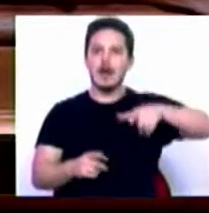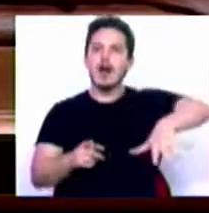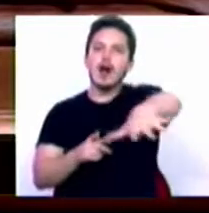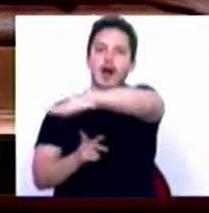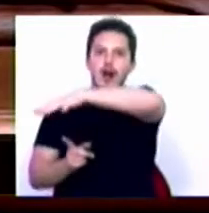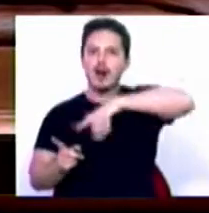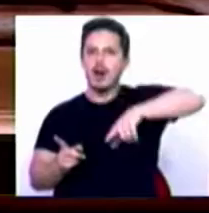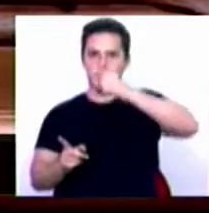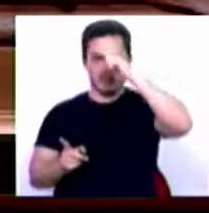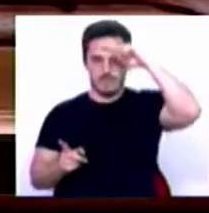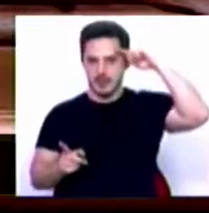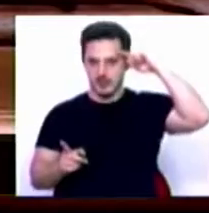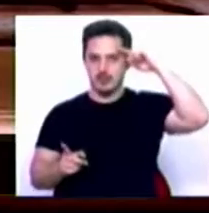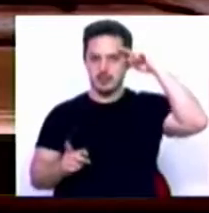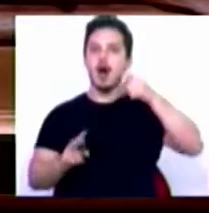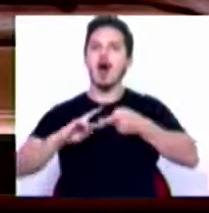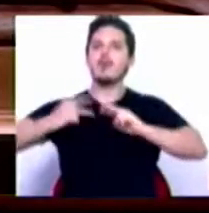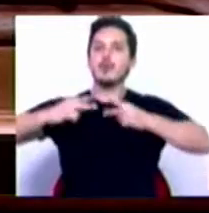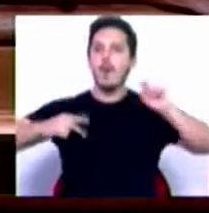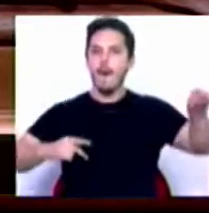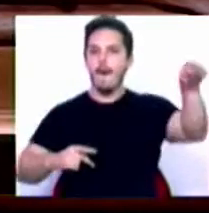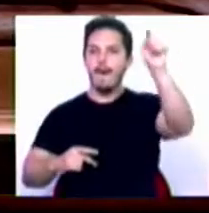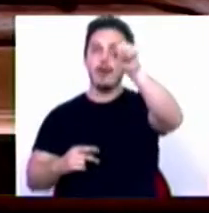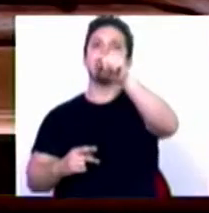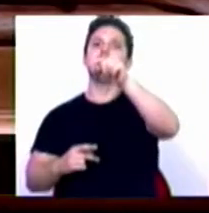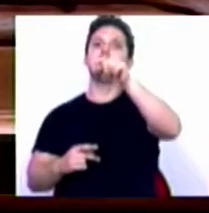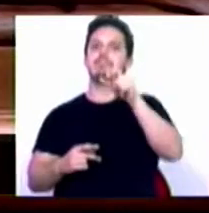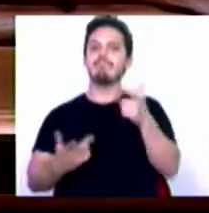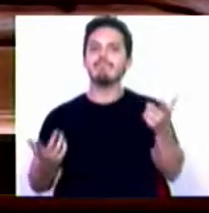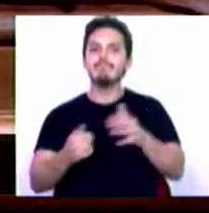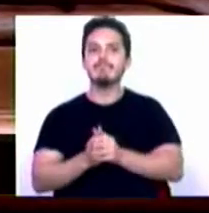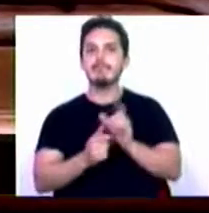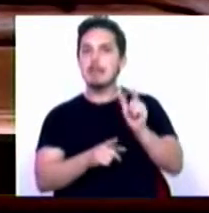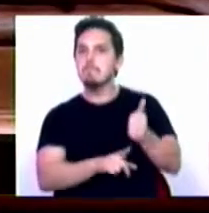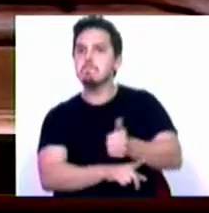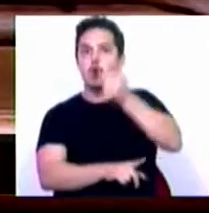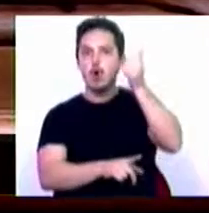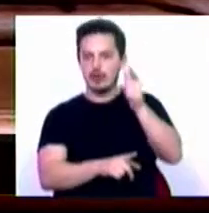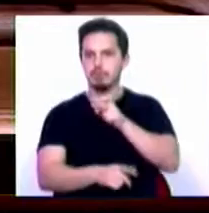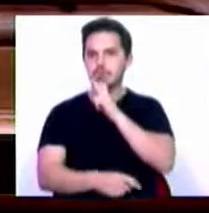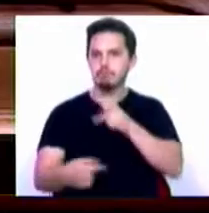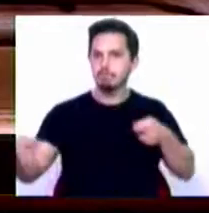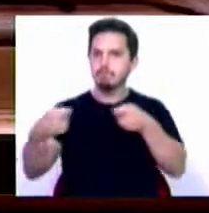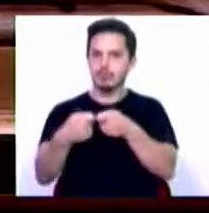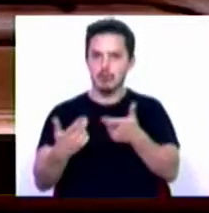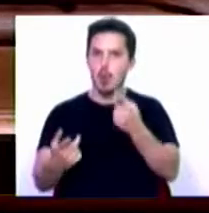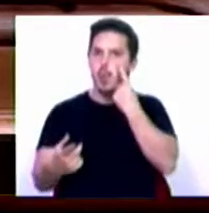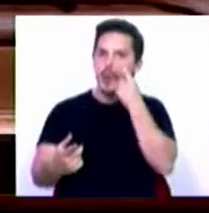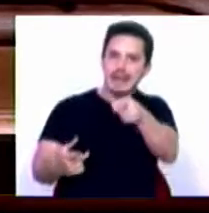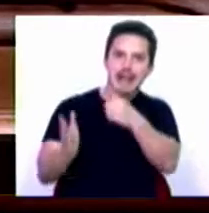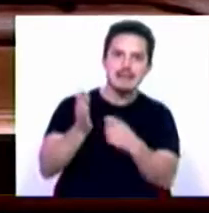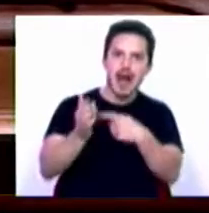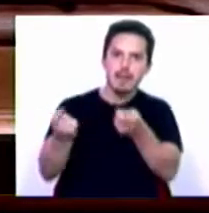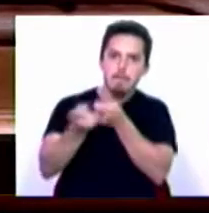particularmente difícil, onde as autarquias locais são quem melhor responde e conhece as necessidades